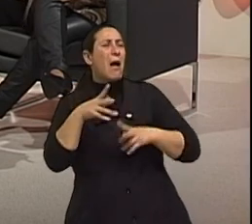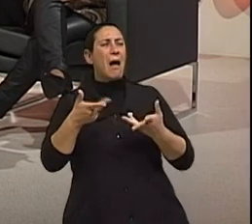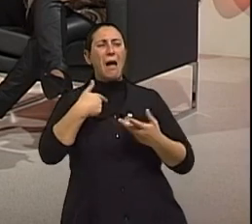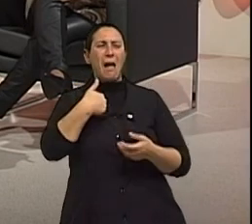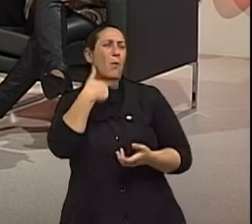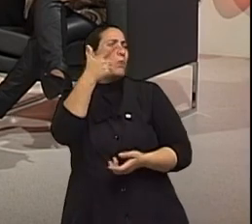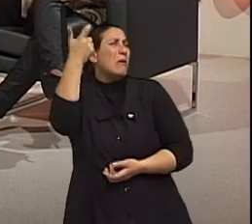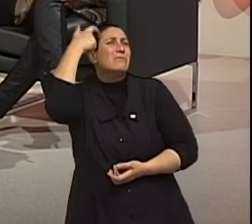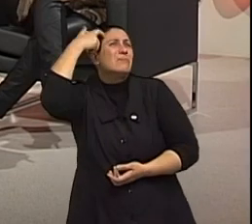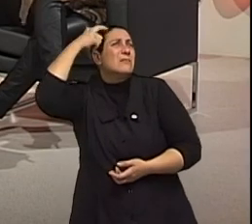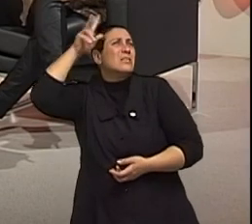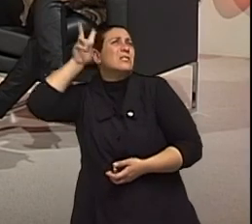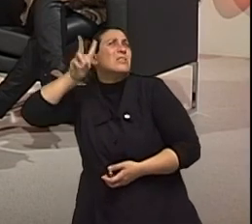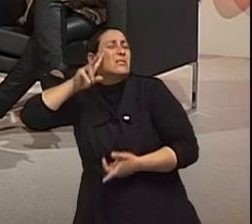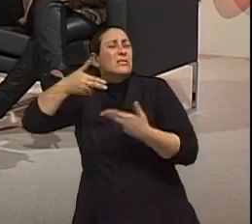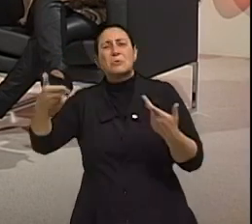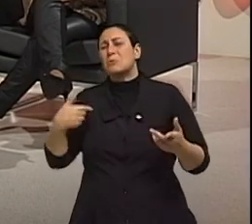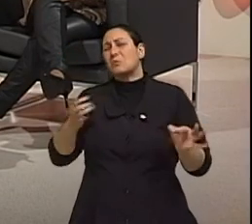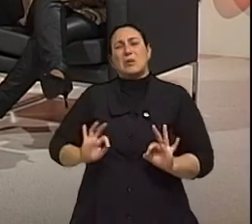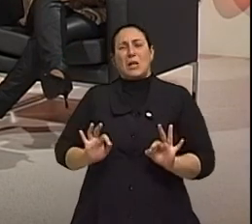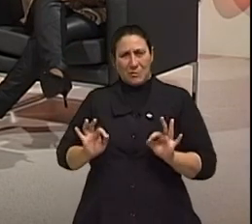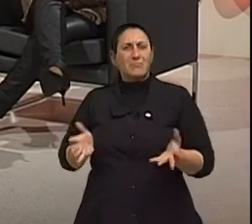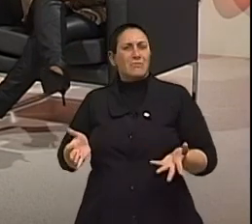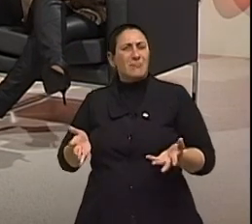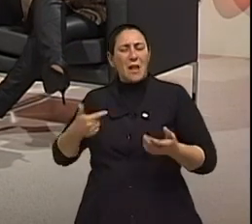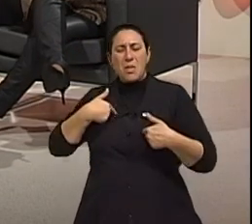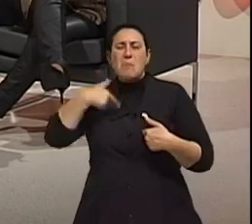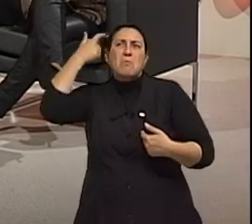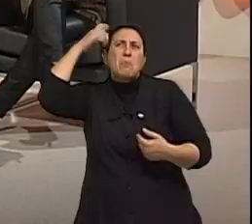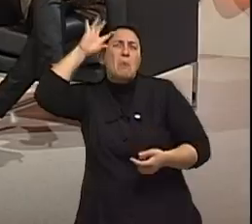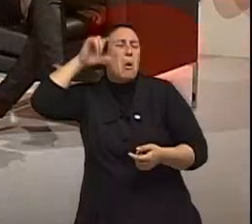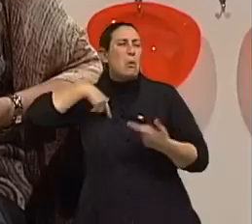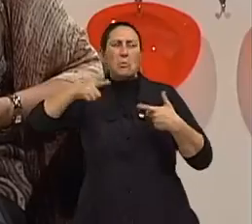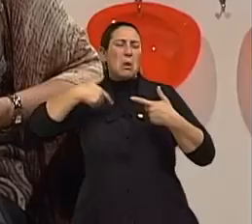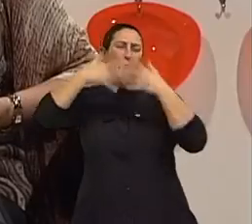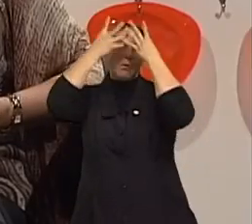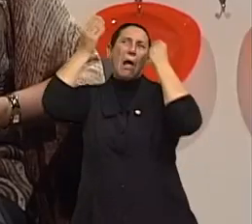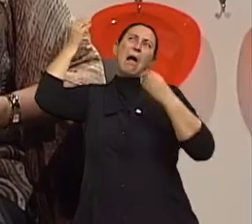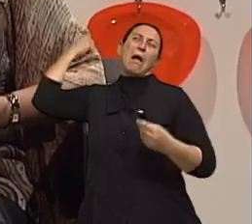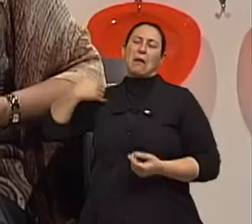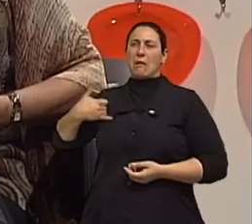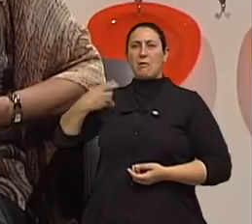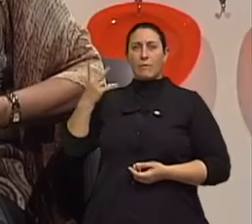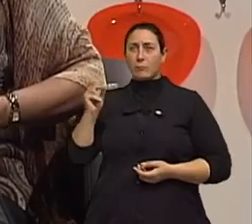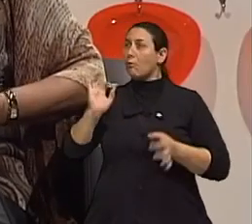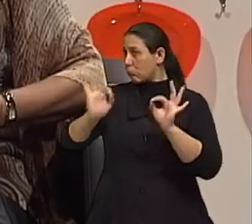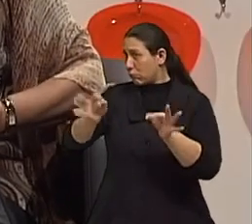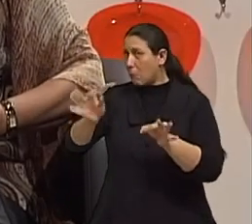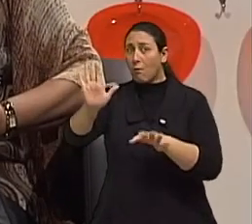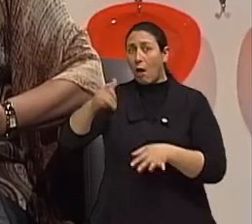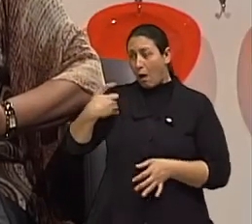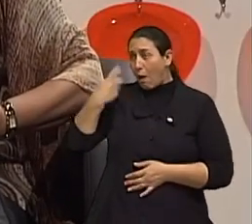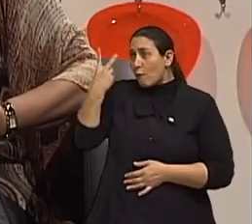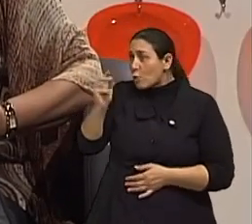estar com uma extensão tão grande quando eu tinha 20, mas é que tem o seguinte, eu já não tenho mais 20,